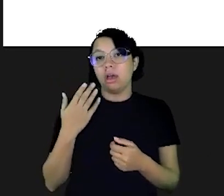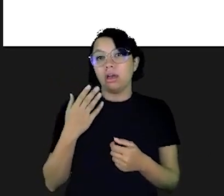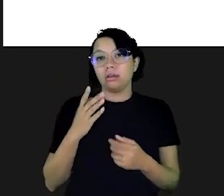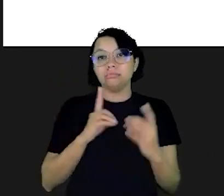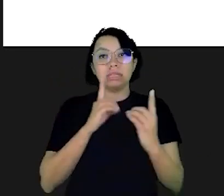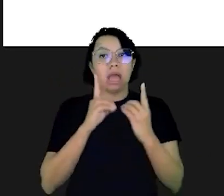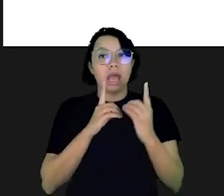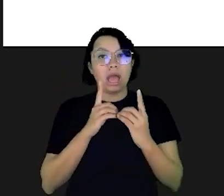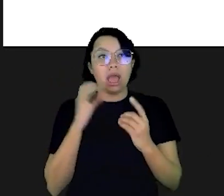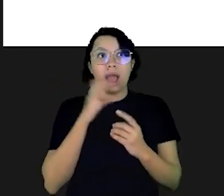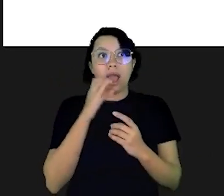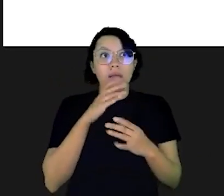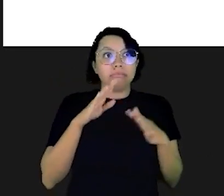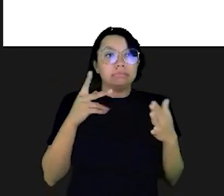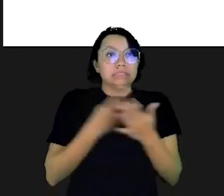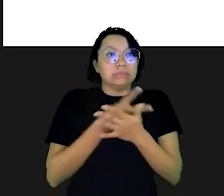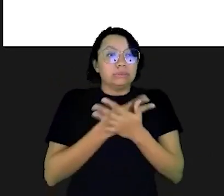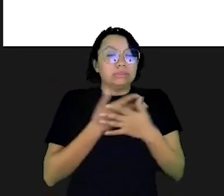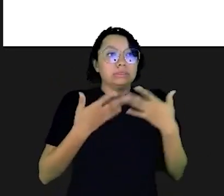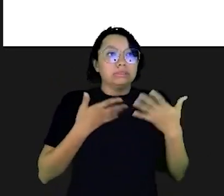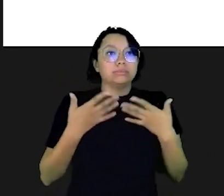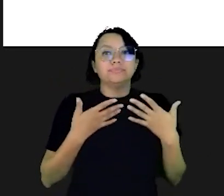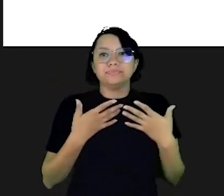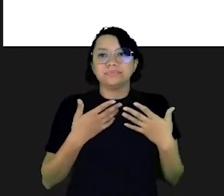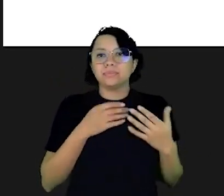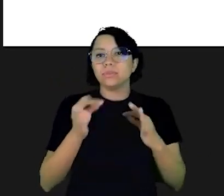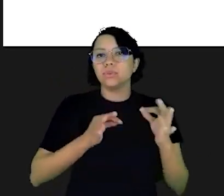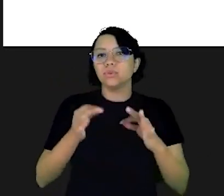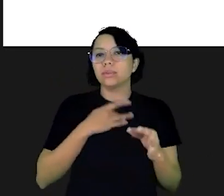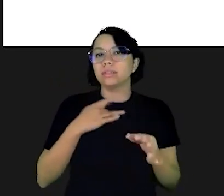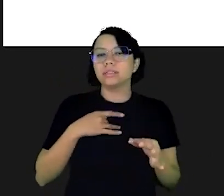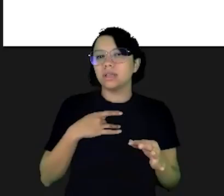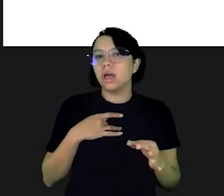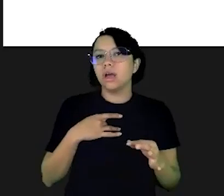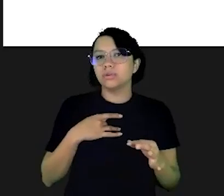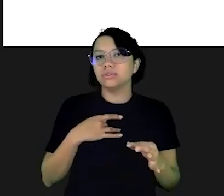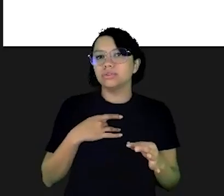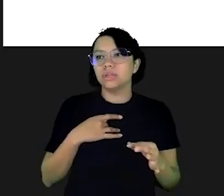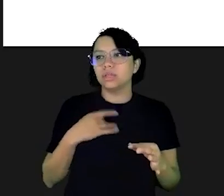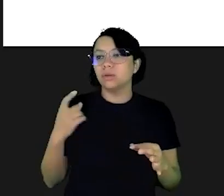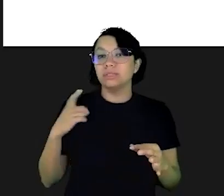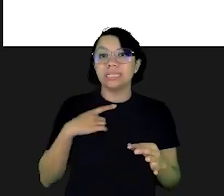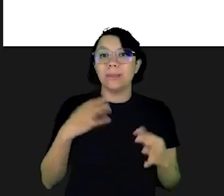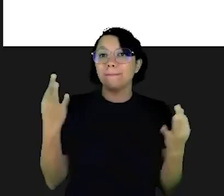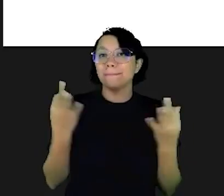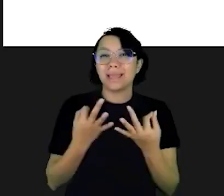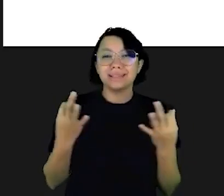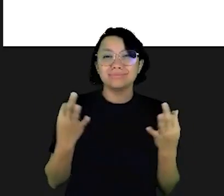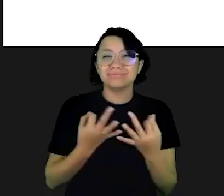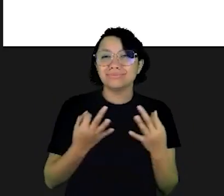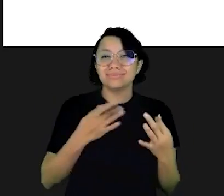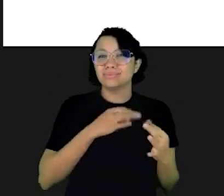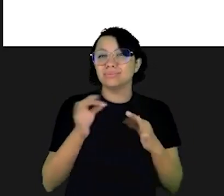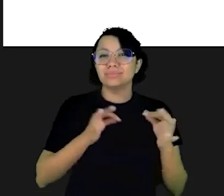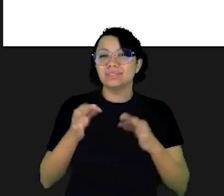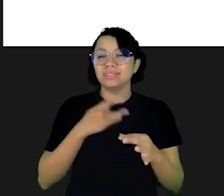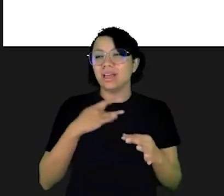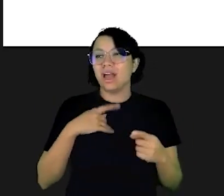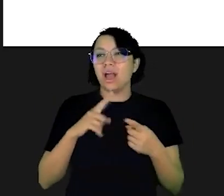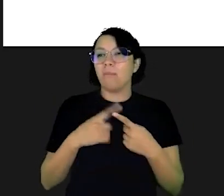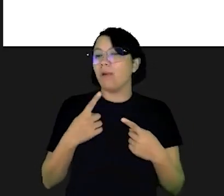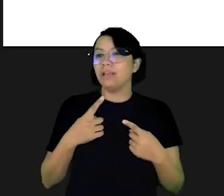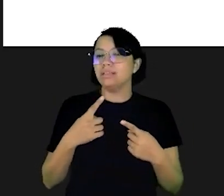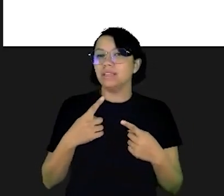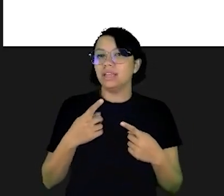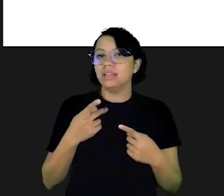sim ter vantagens por exemplo atender a emergências vamos voltar naquele exemplo do plano de saúde da prótese olha eu tenho um excelente